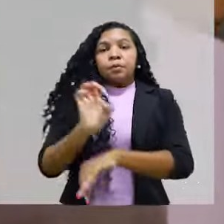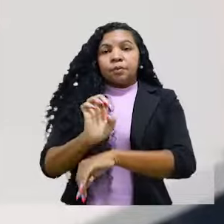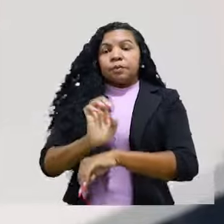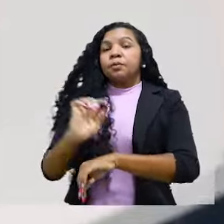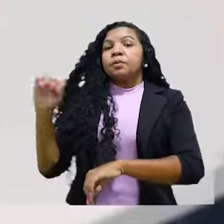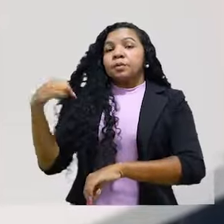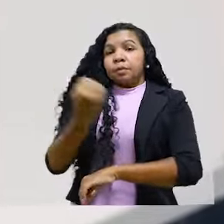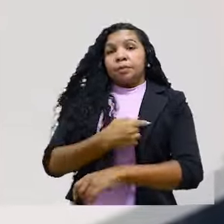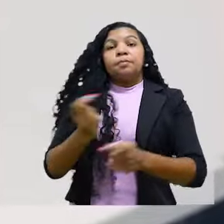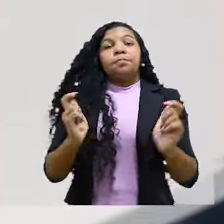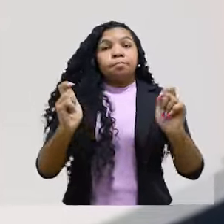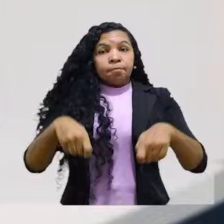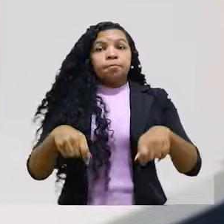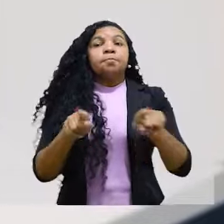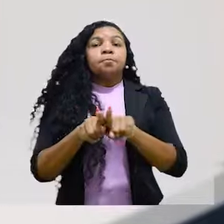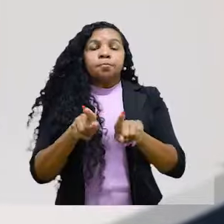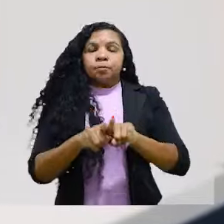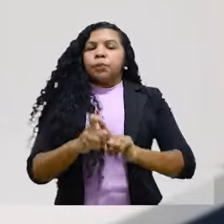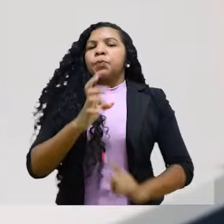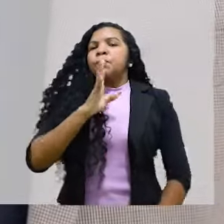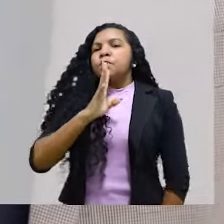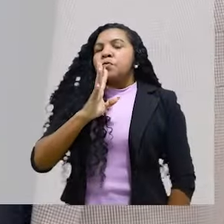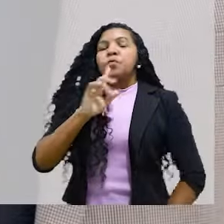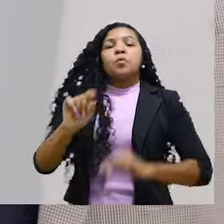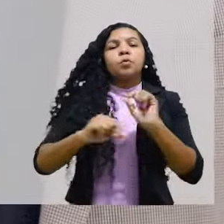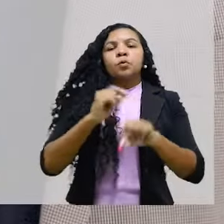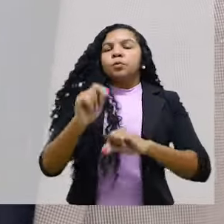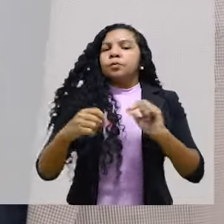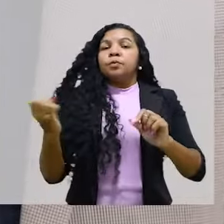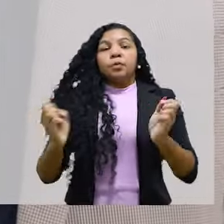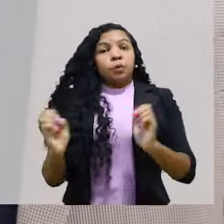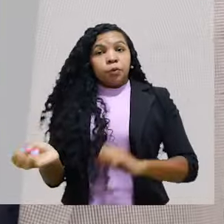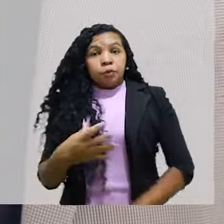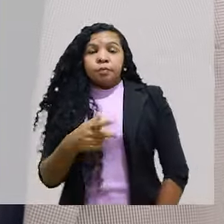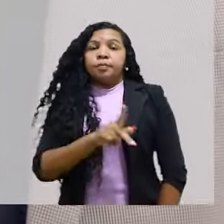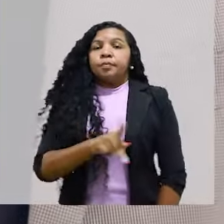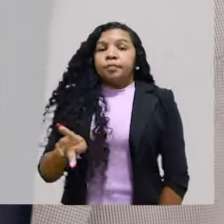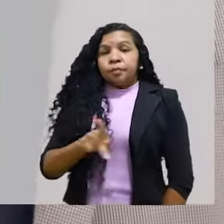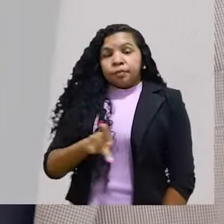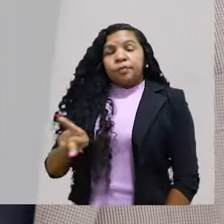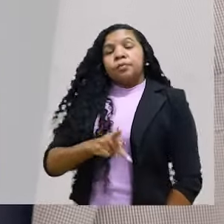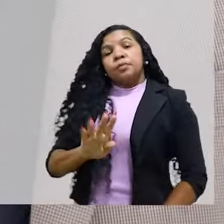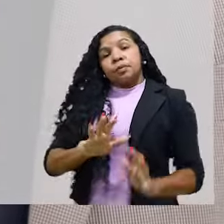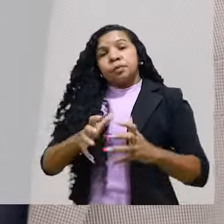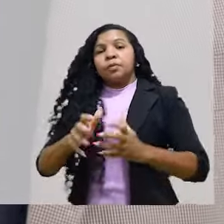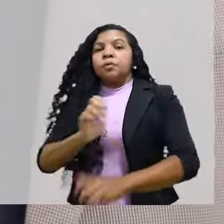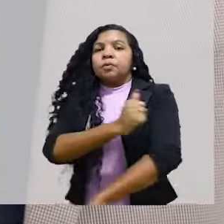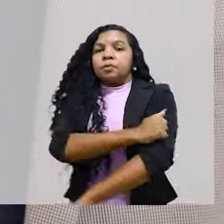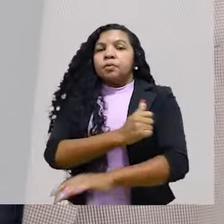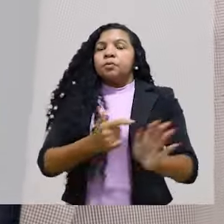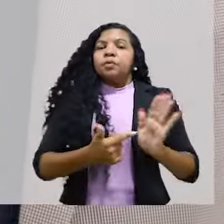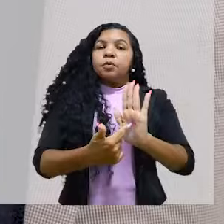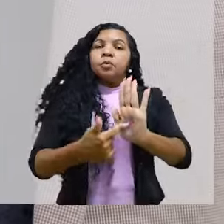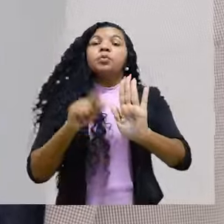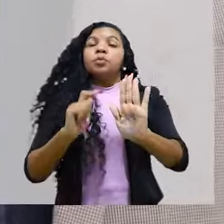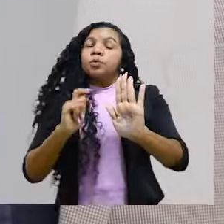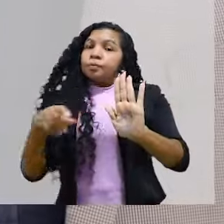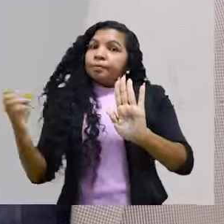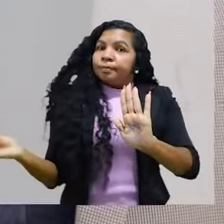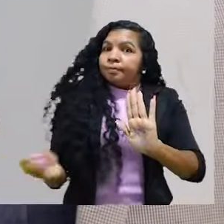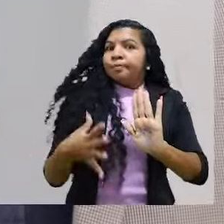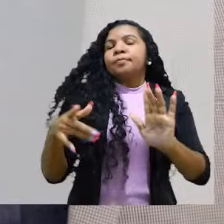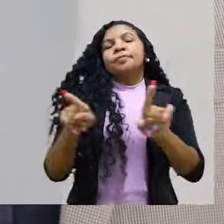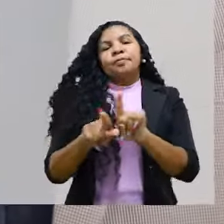do Estado, para que nós possamos dar conhecimento aos nossos professores, aos nossos alunos, do que representa